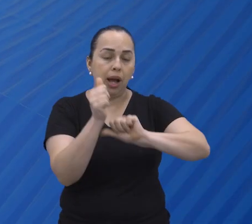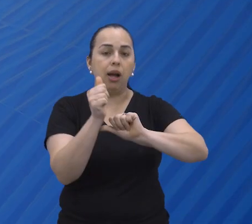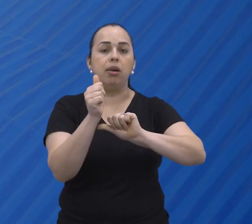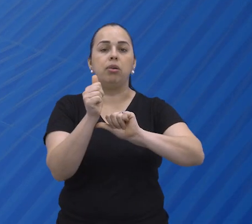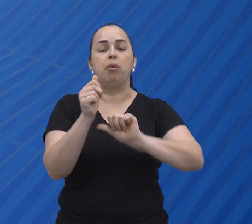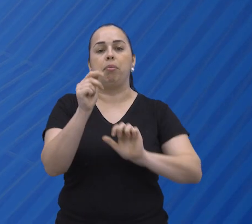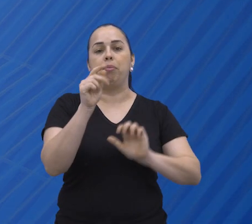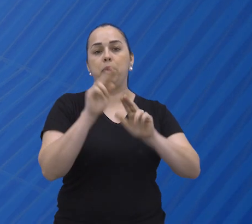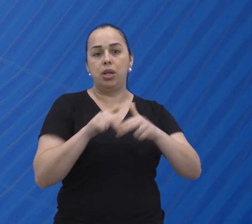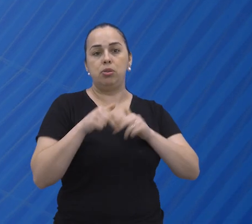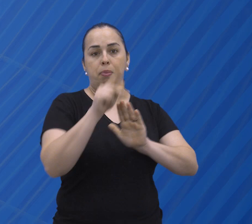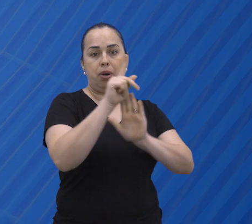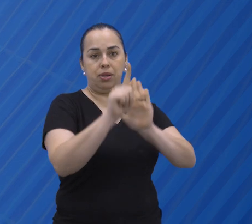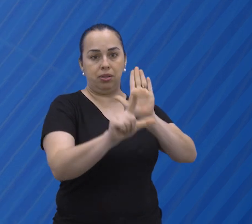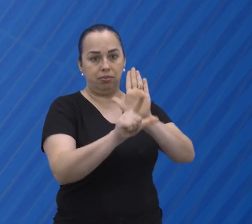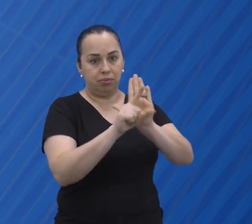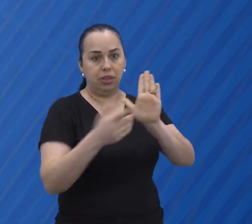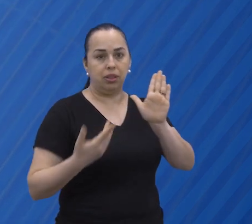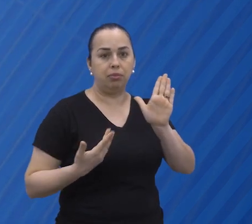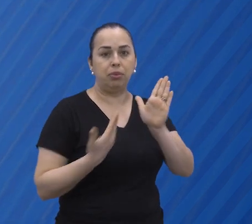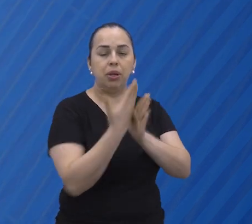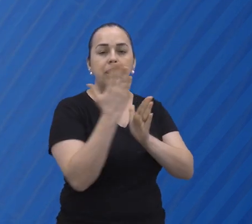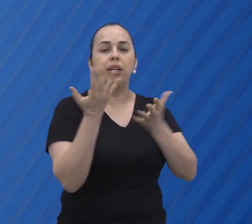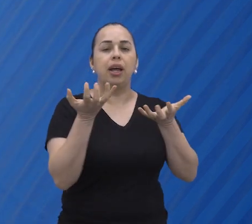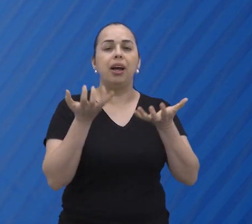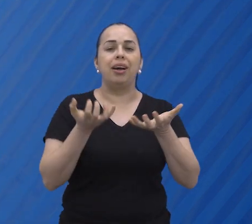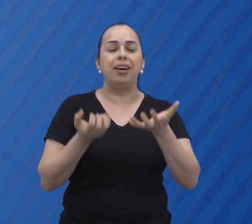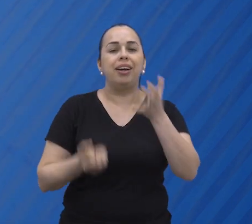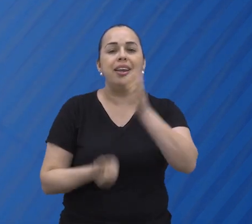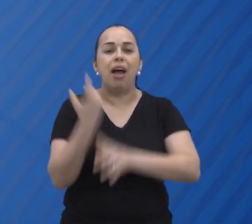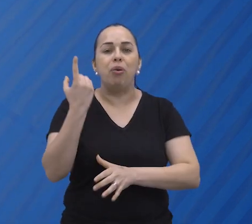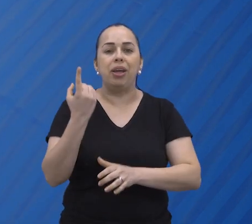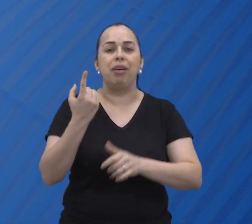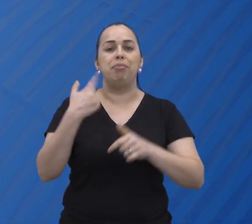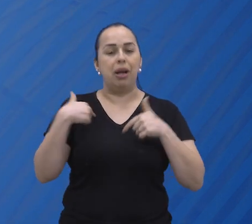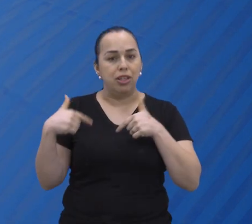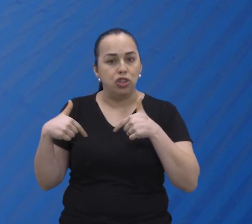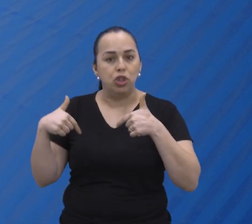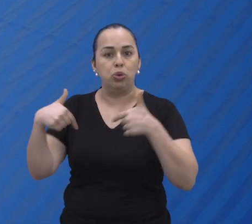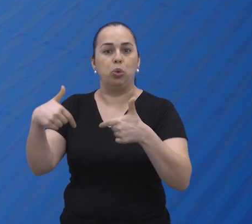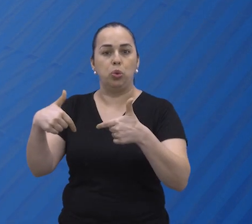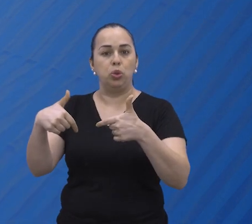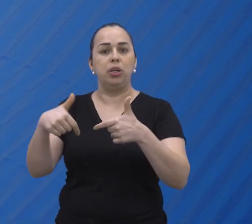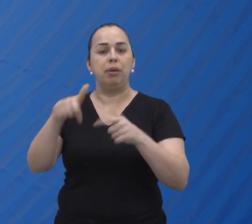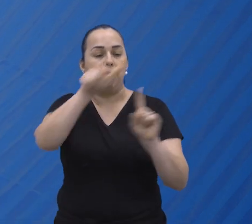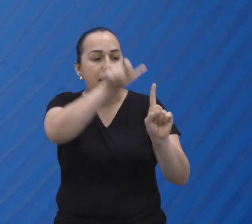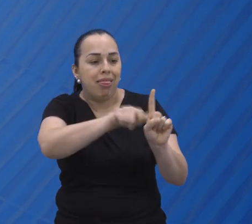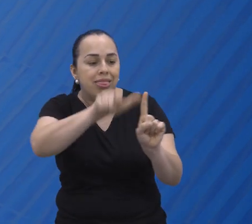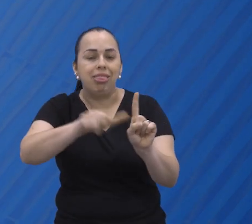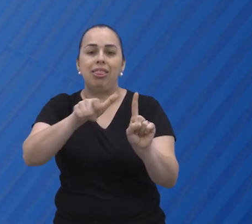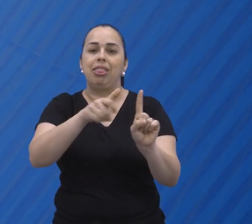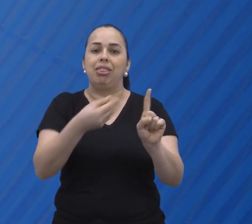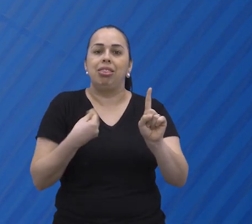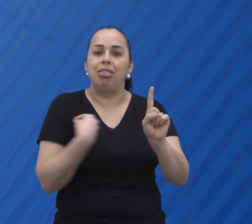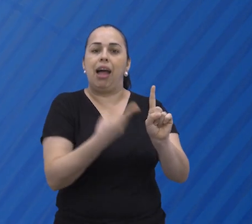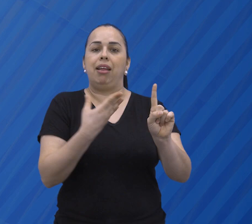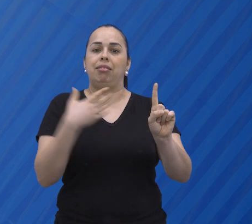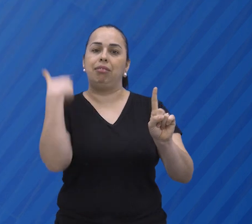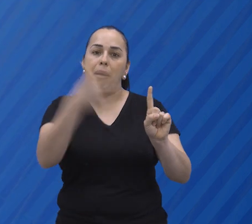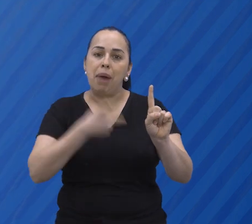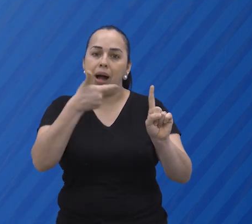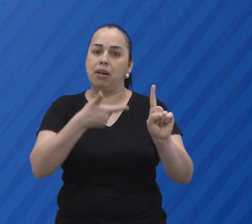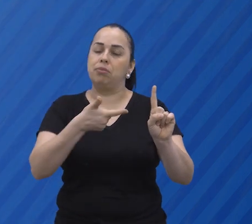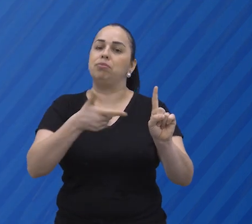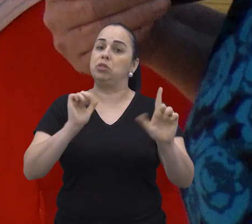a Câmara aprovou um projeto de lei que pretende instituir uma política municipal de trabalho digno para pessoas em